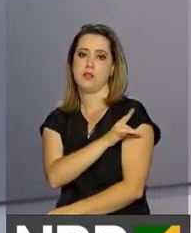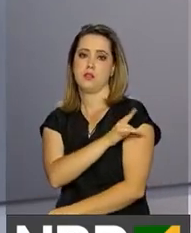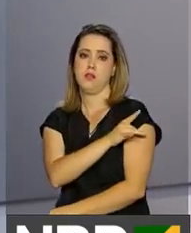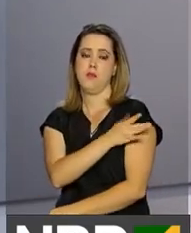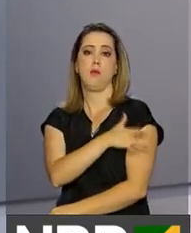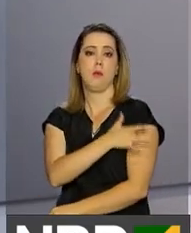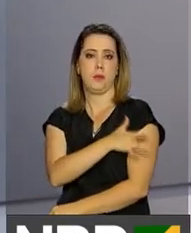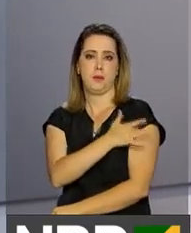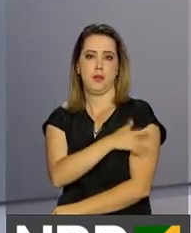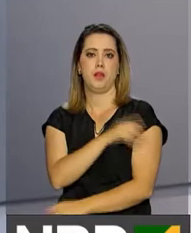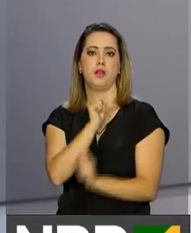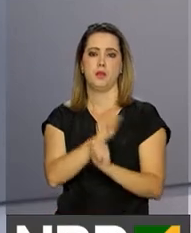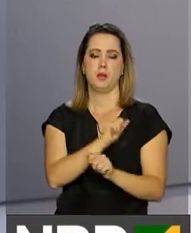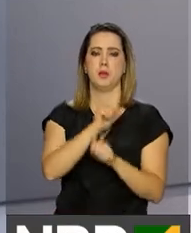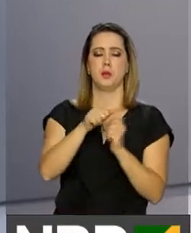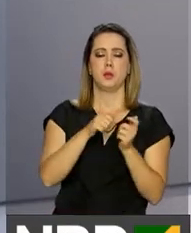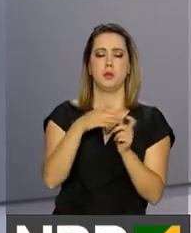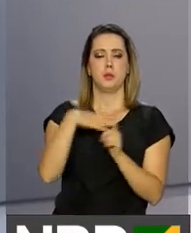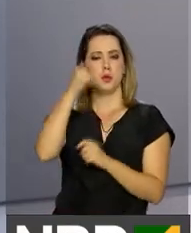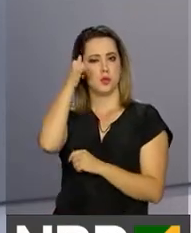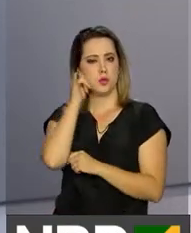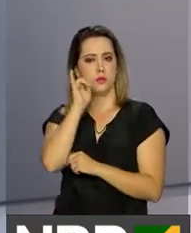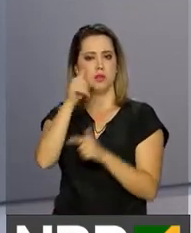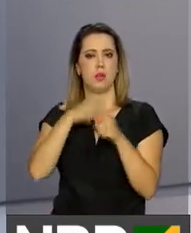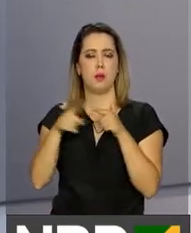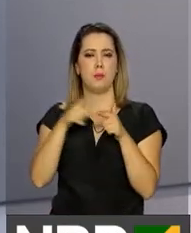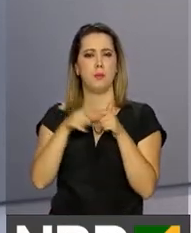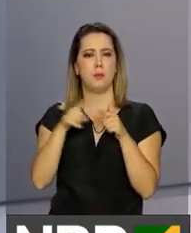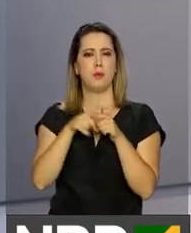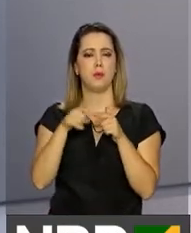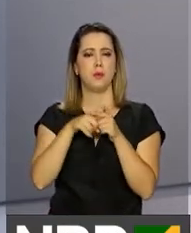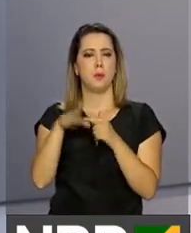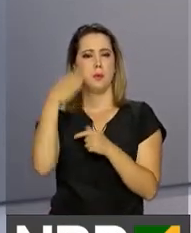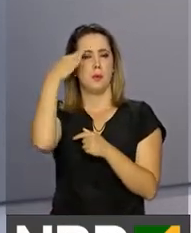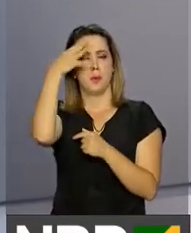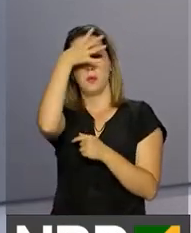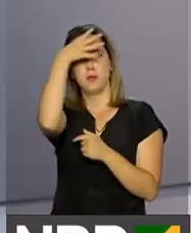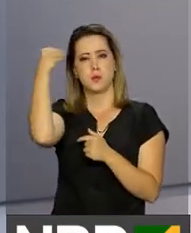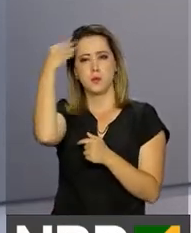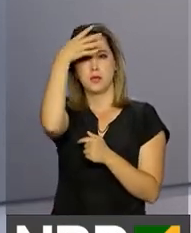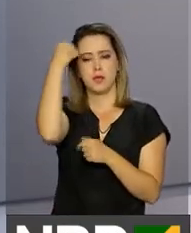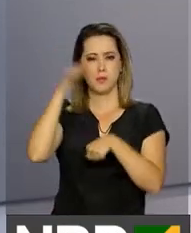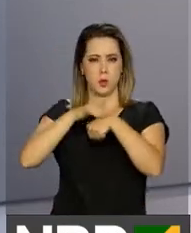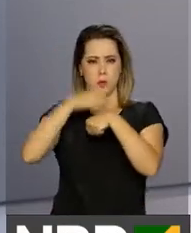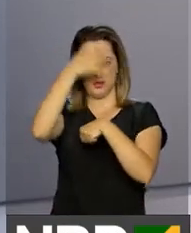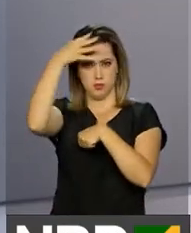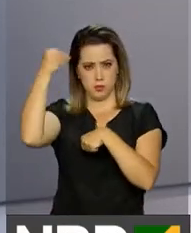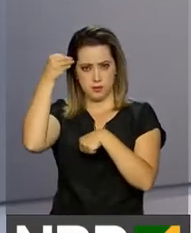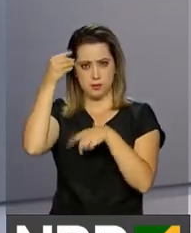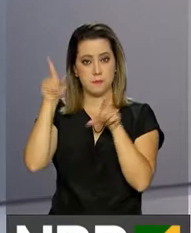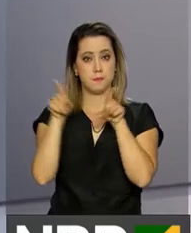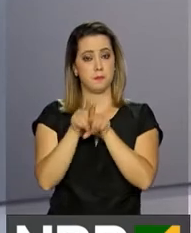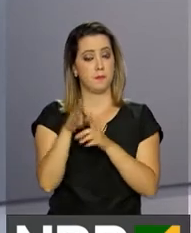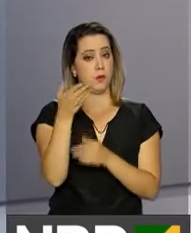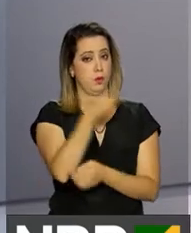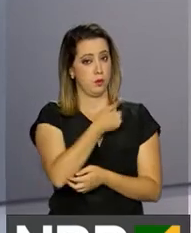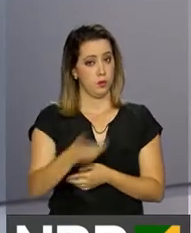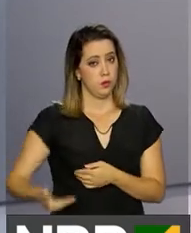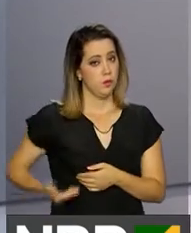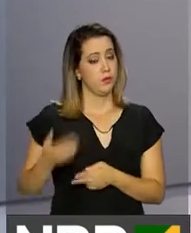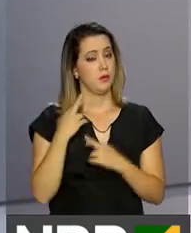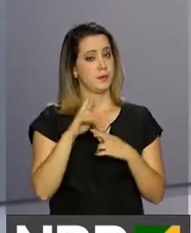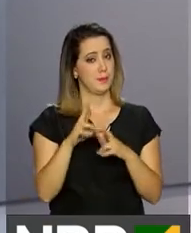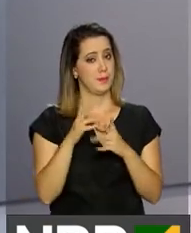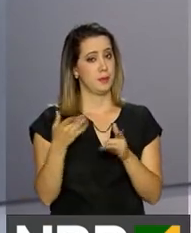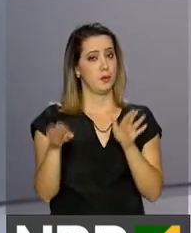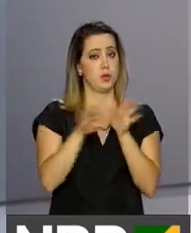como alternativa de tratamento às demências leve e moderadamente grave nos casos de Alzheimer. O governo espera que, com